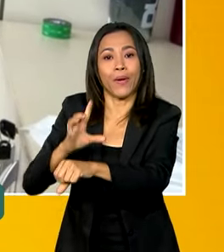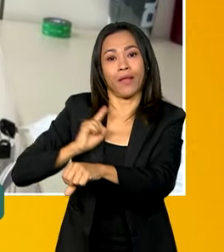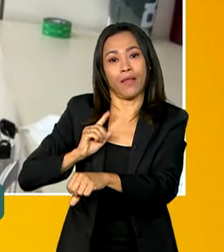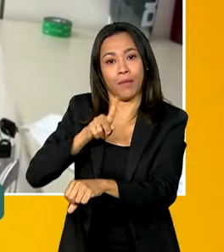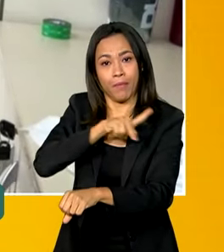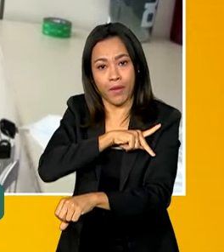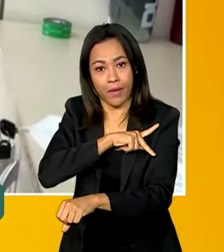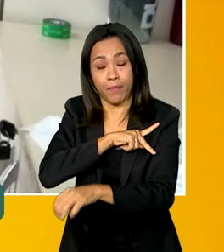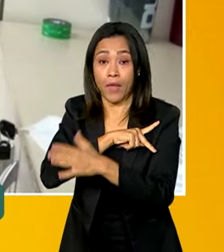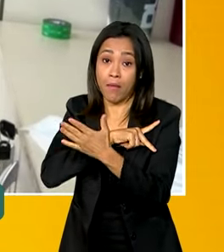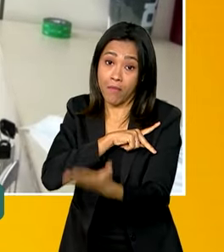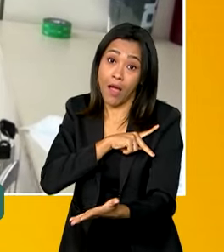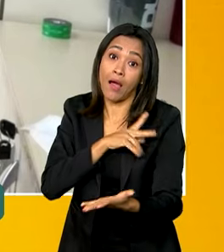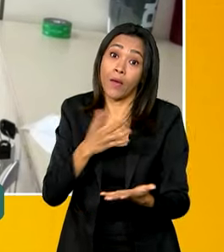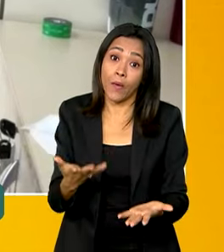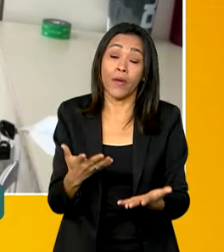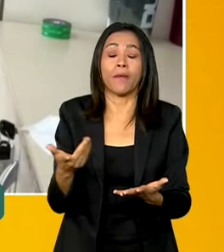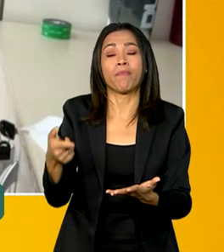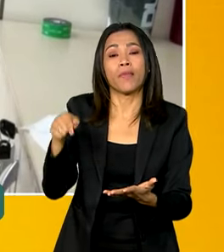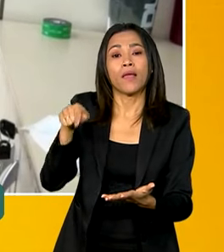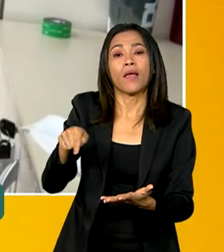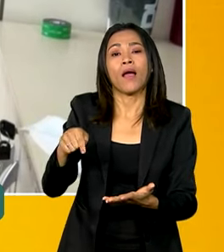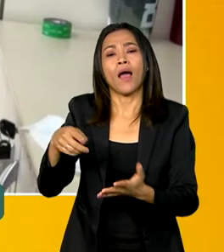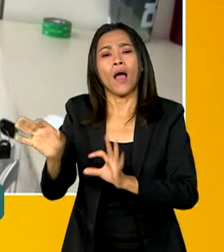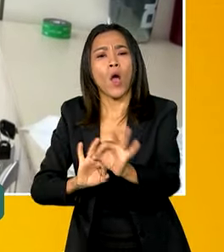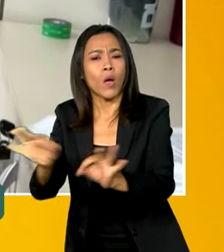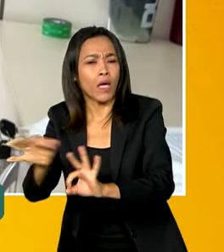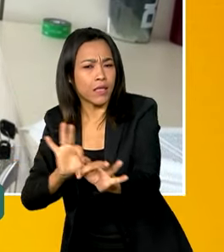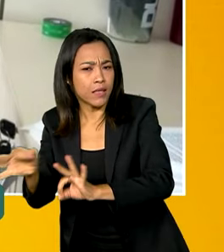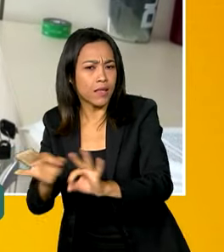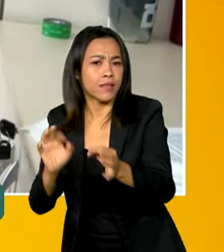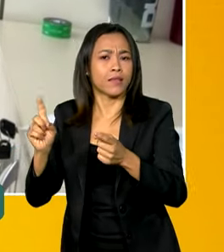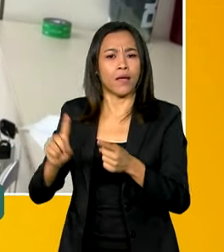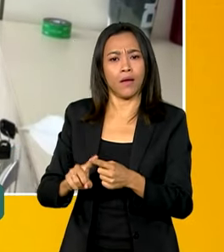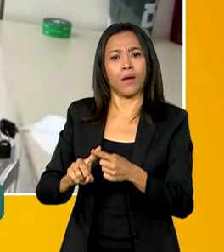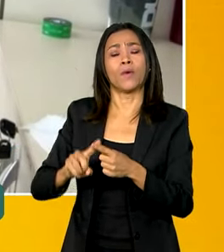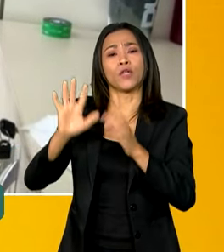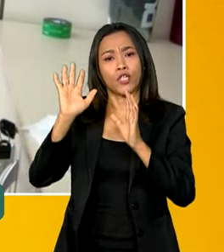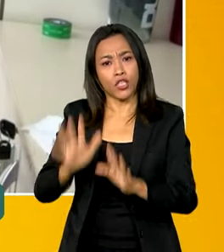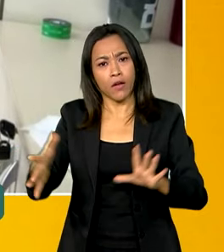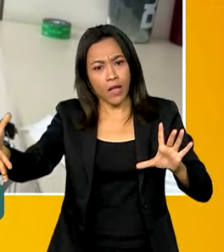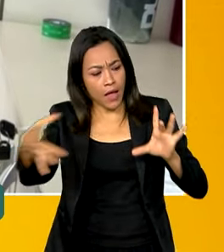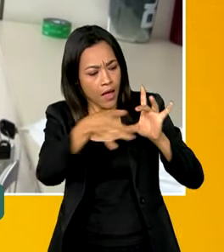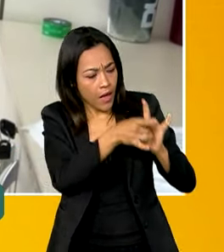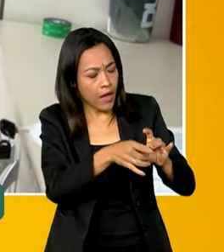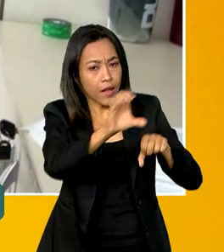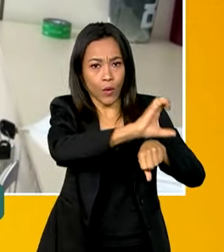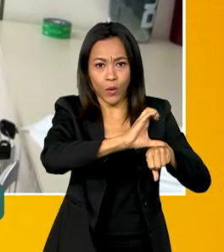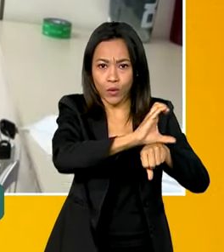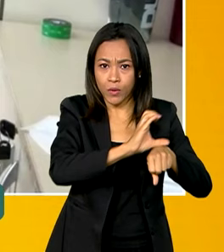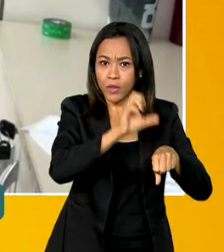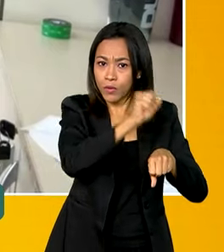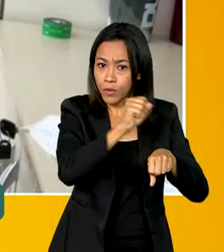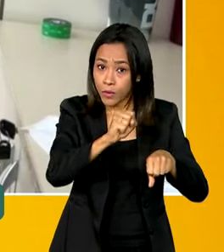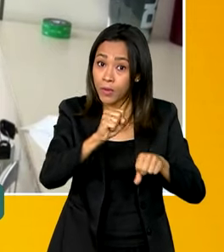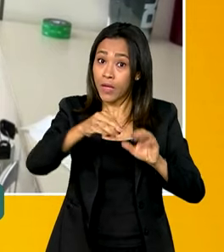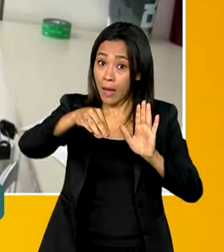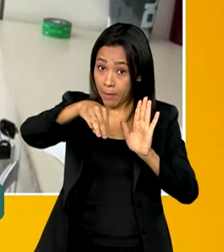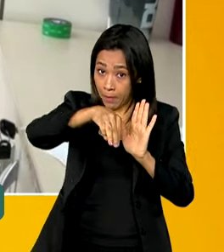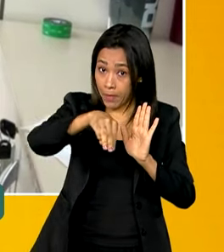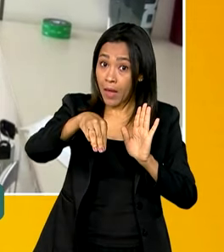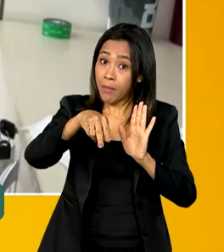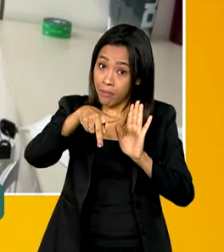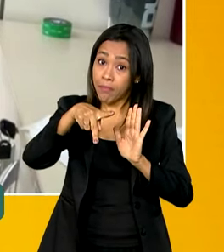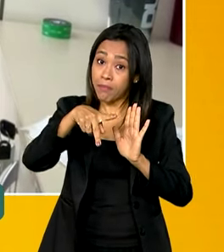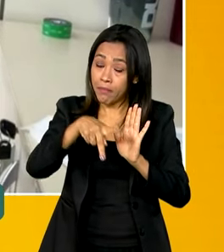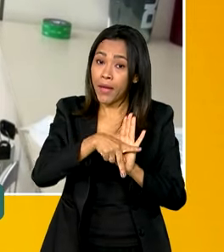apesar da construção da Defensoria Pública, apesar da constitucionalização dela na PEC que fez a reforma do